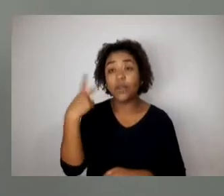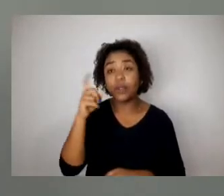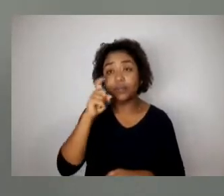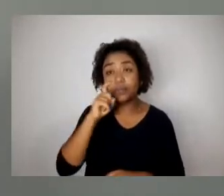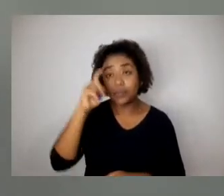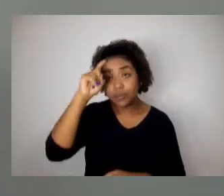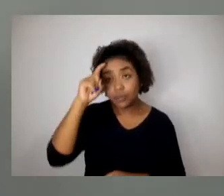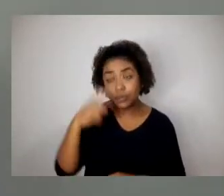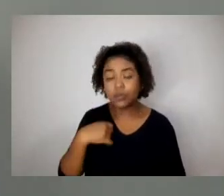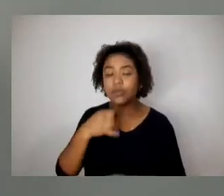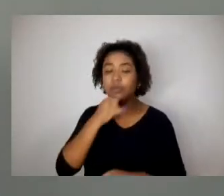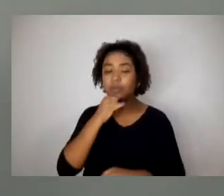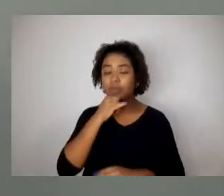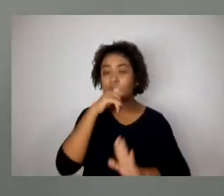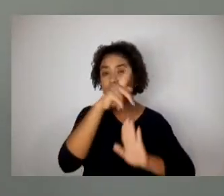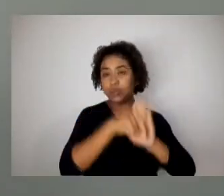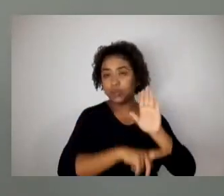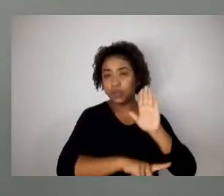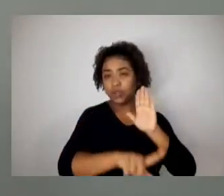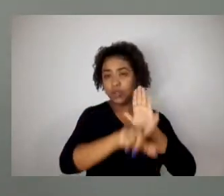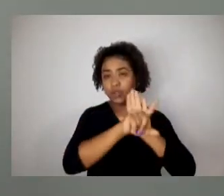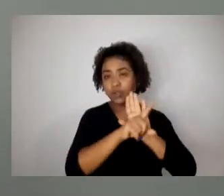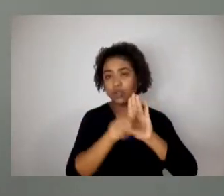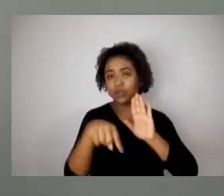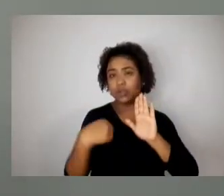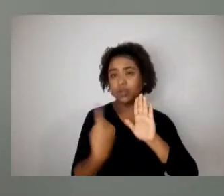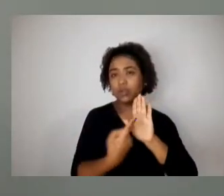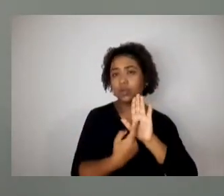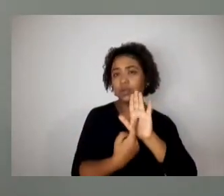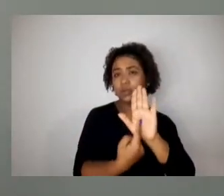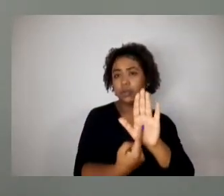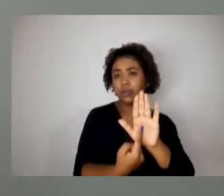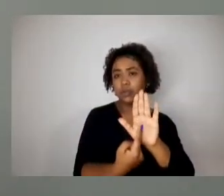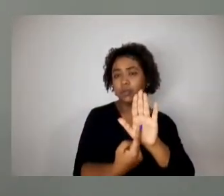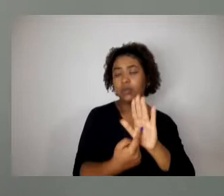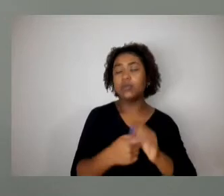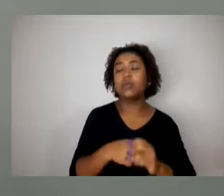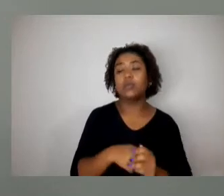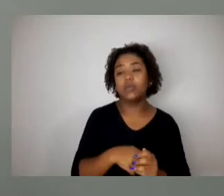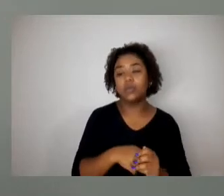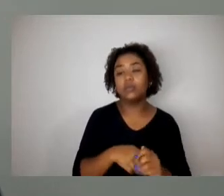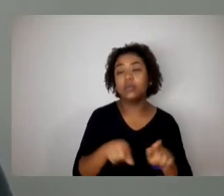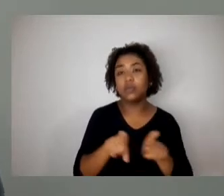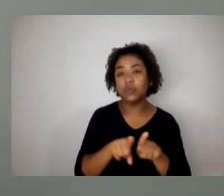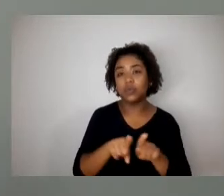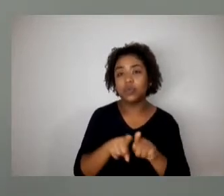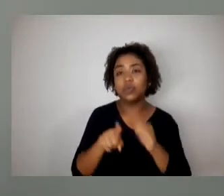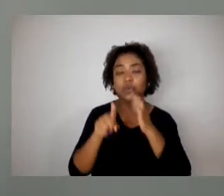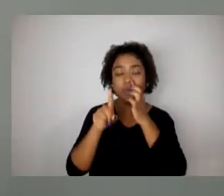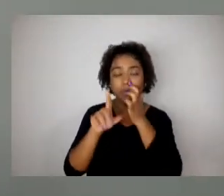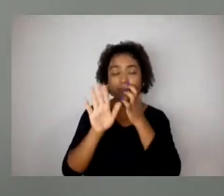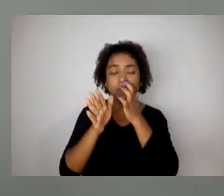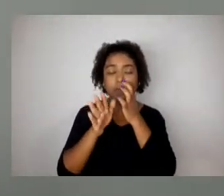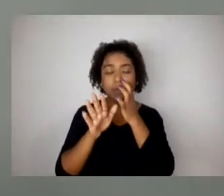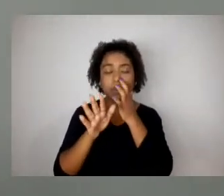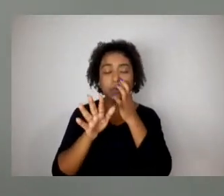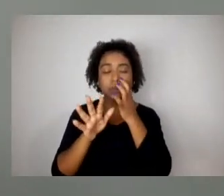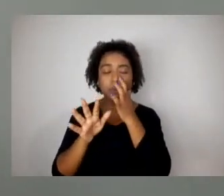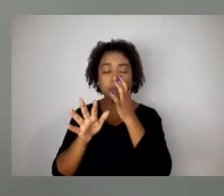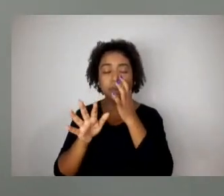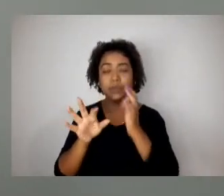de lei que a gente apresentou, inclusive foi iniciativa do senhor que conduz muito bem a comissão dos idosos